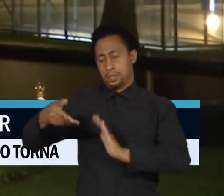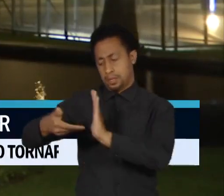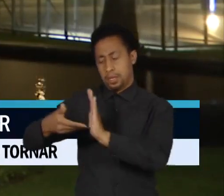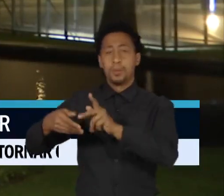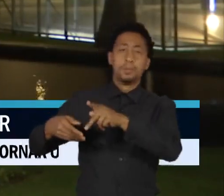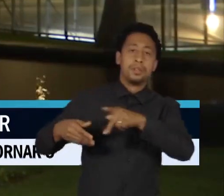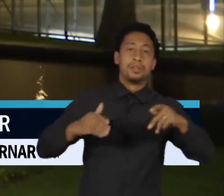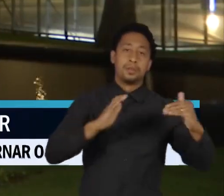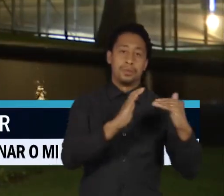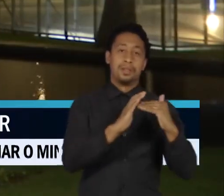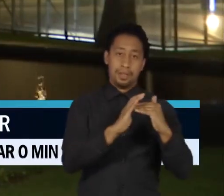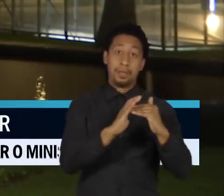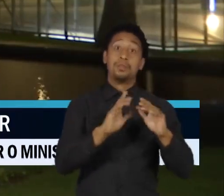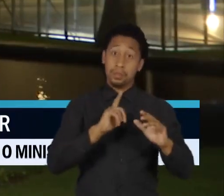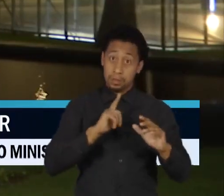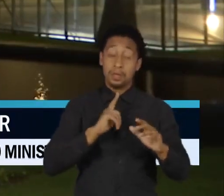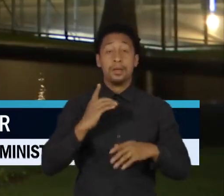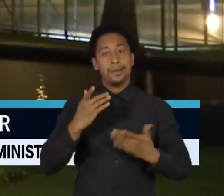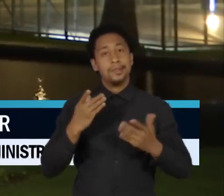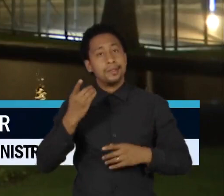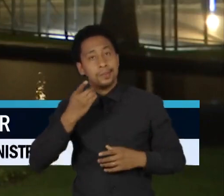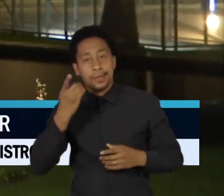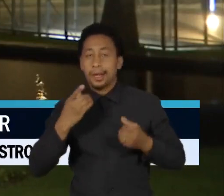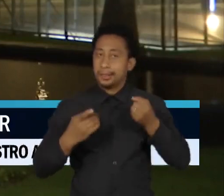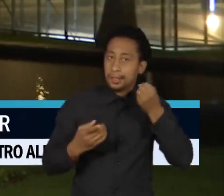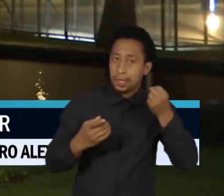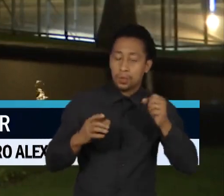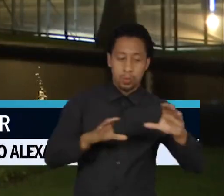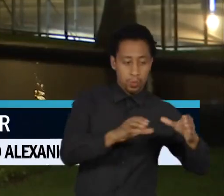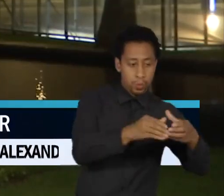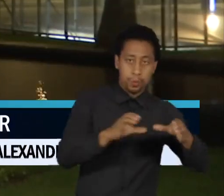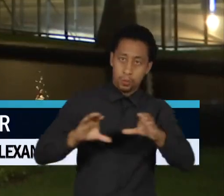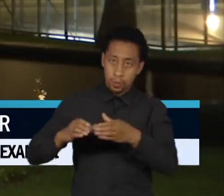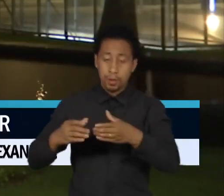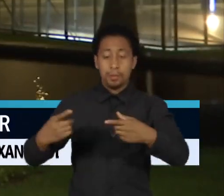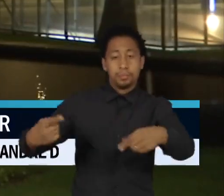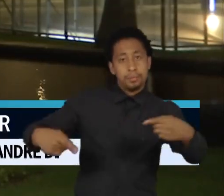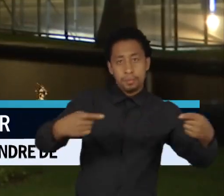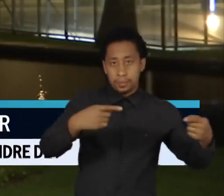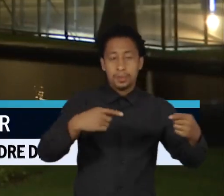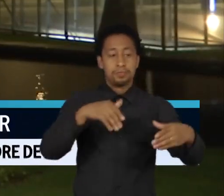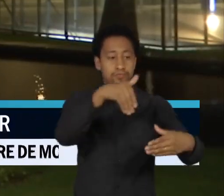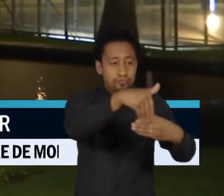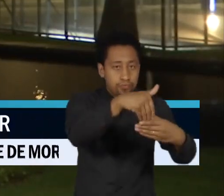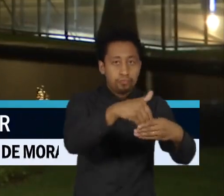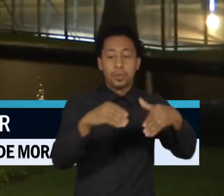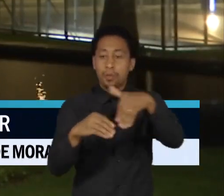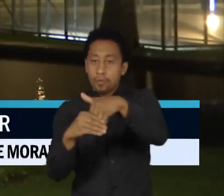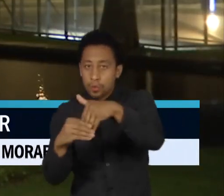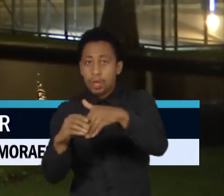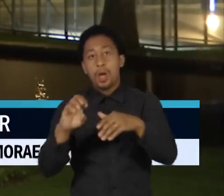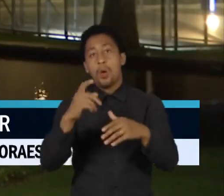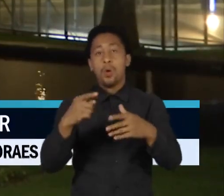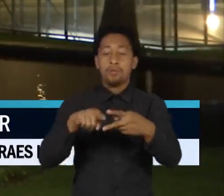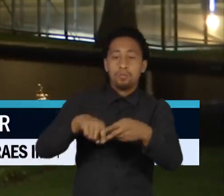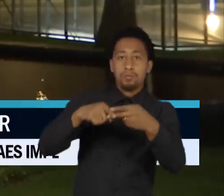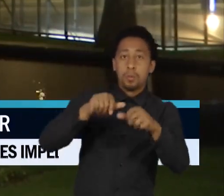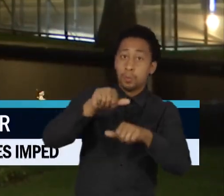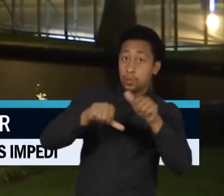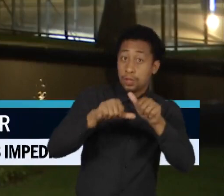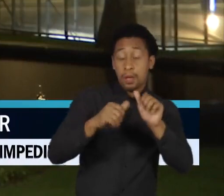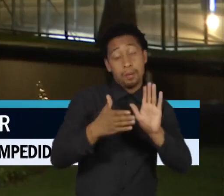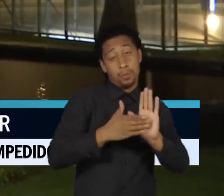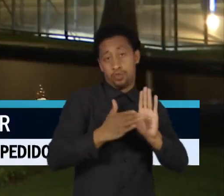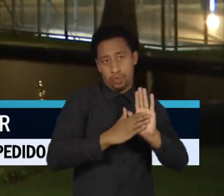comissões são órgãos formados pelos deputados e senadores para debater, alterar e votar projetos específicos de cada tema,